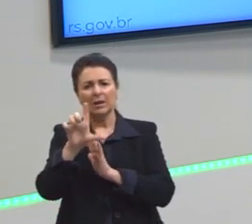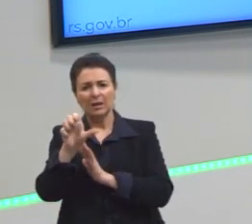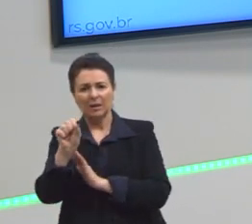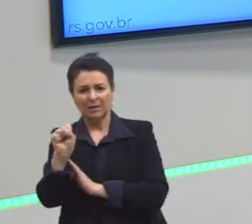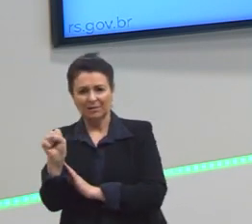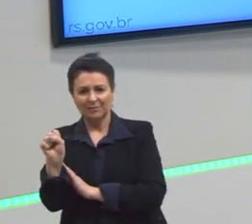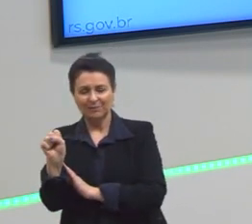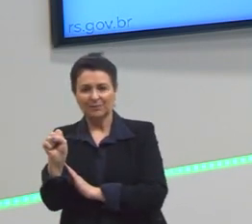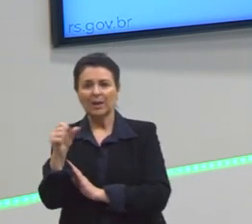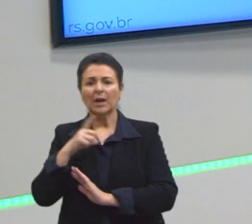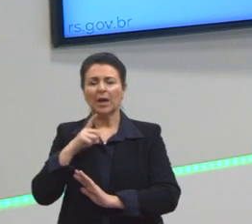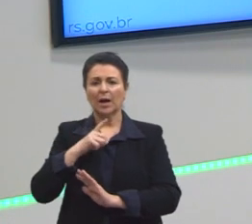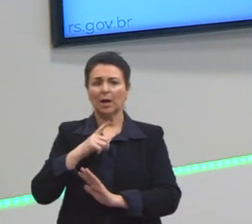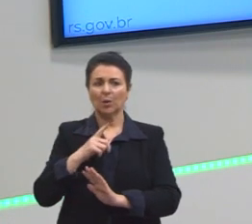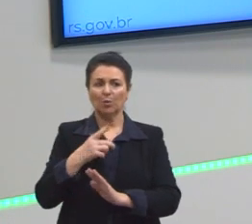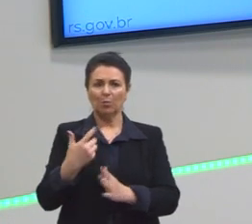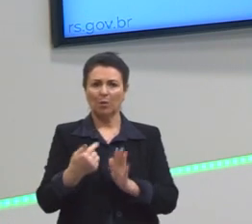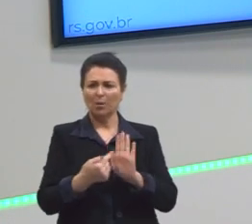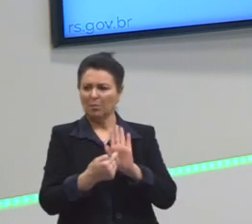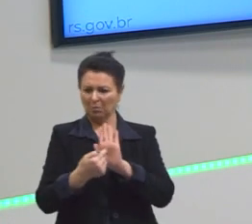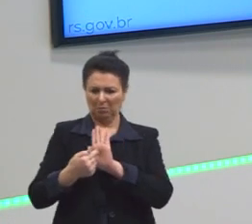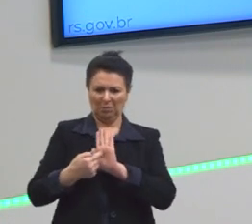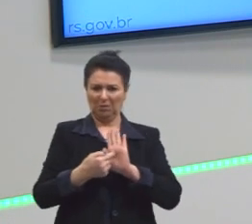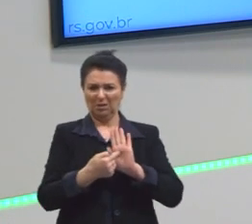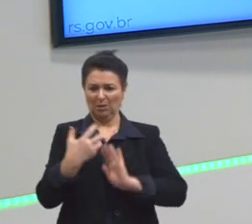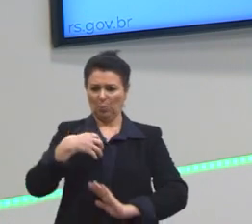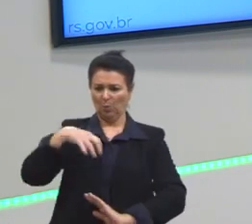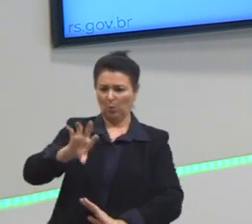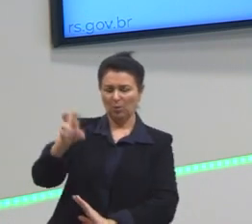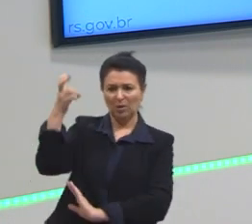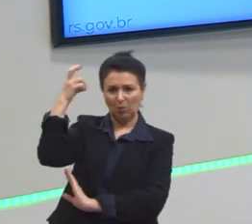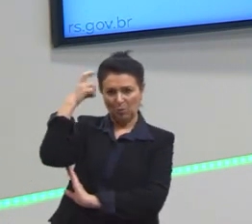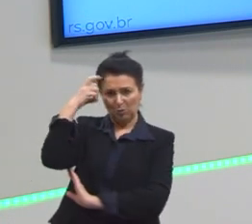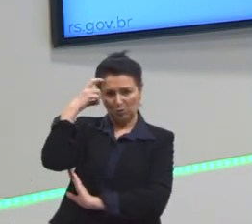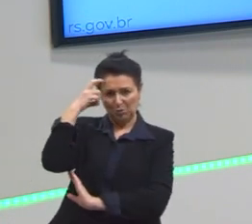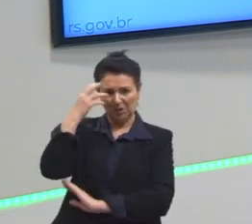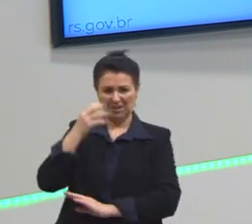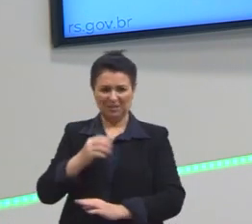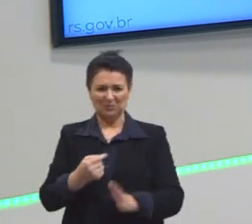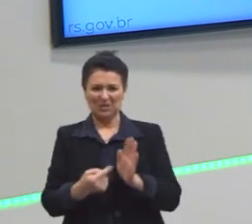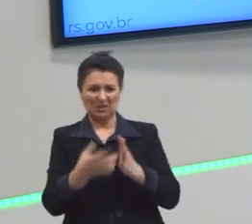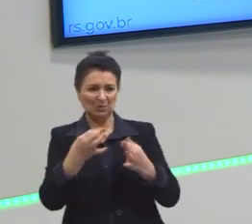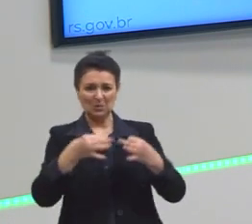momento, aparência contracultural, daquela questão certinha.